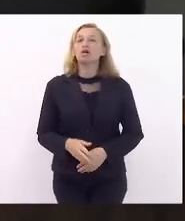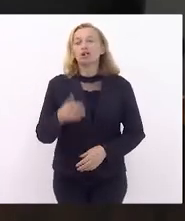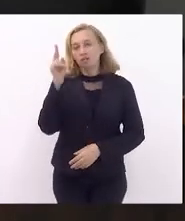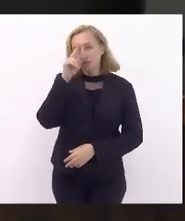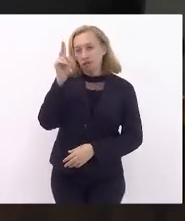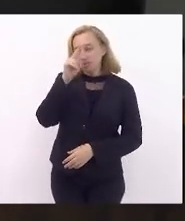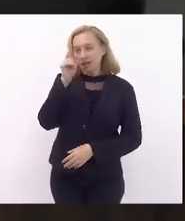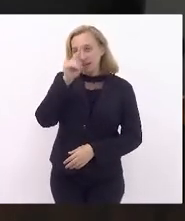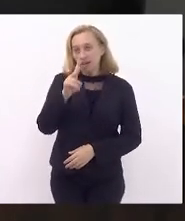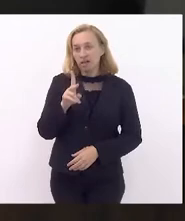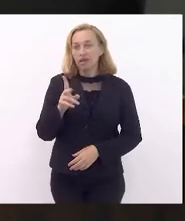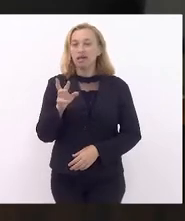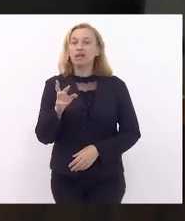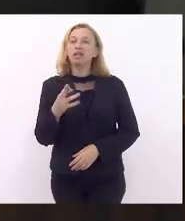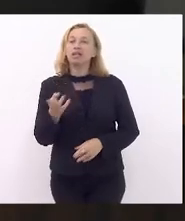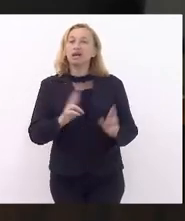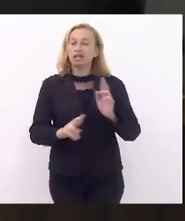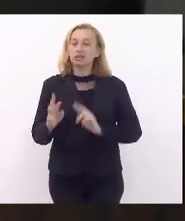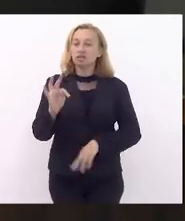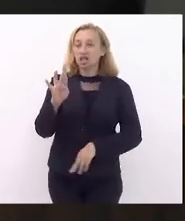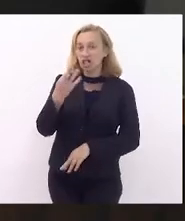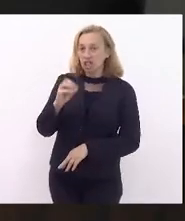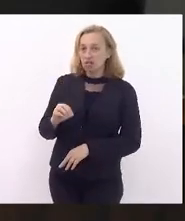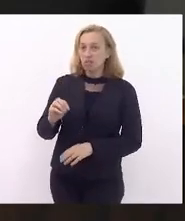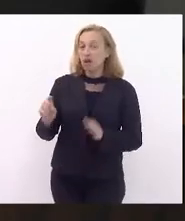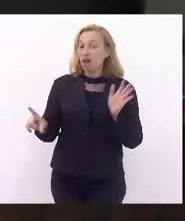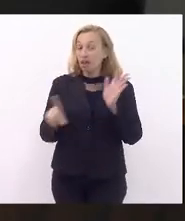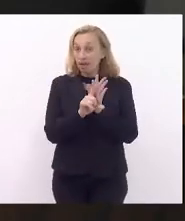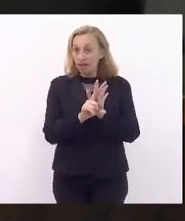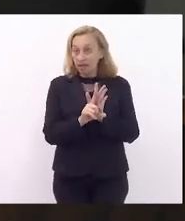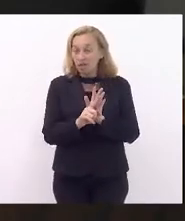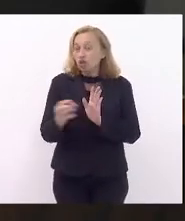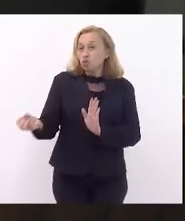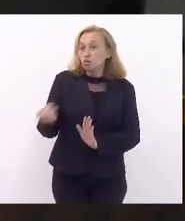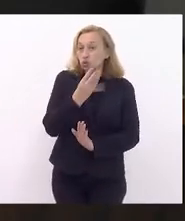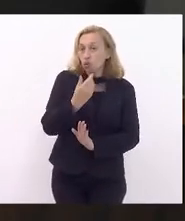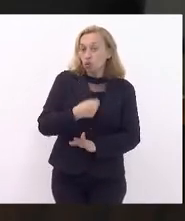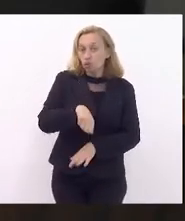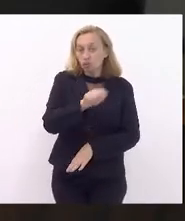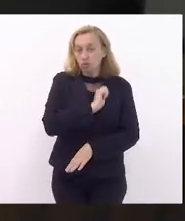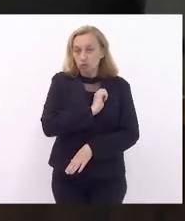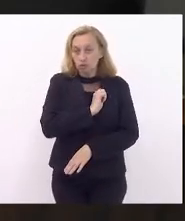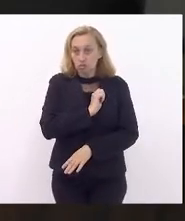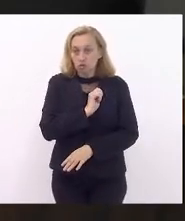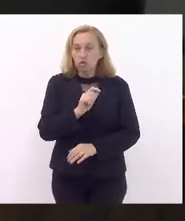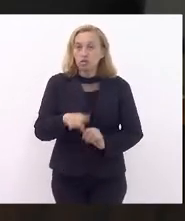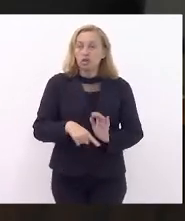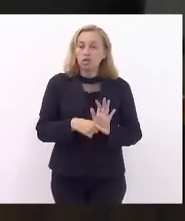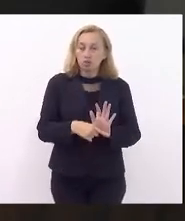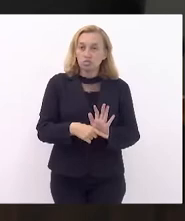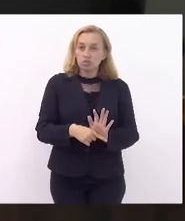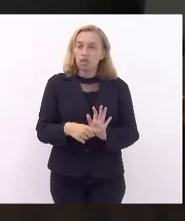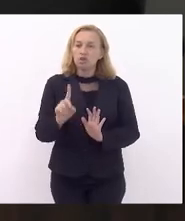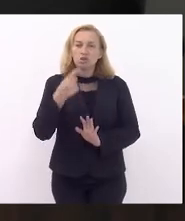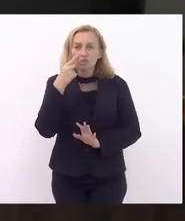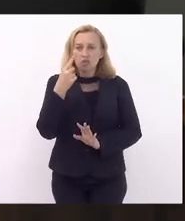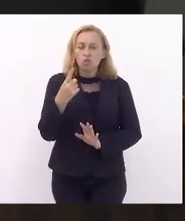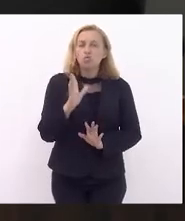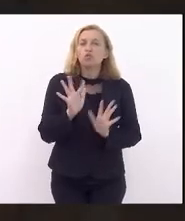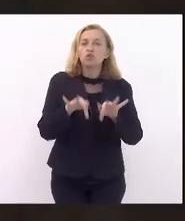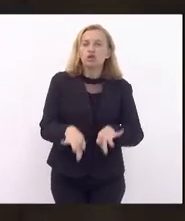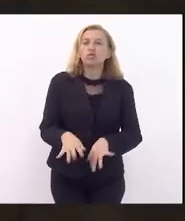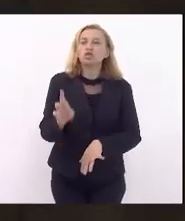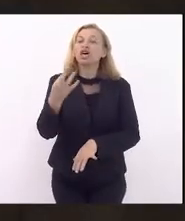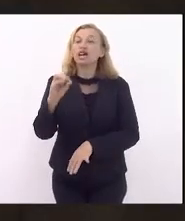triênio, a lei do novo regime de recuperação, ela não prevê o fim do triênio.